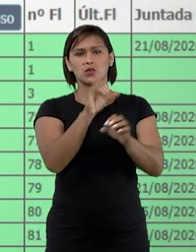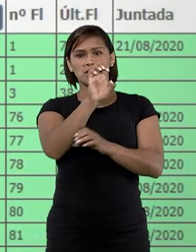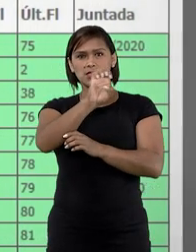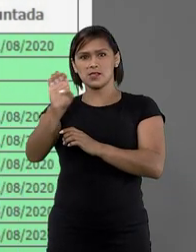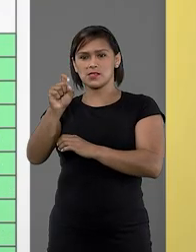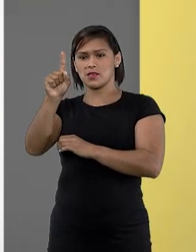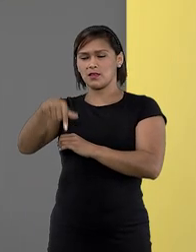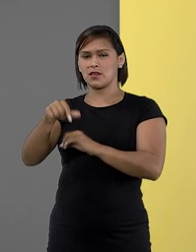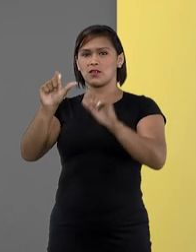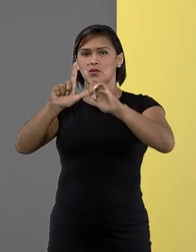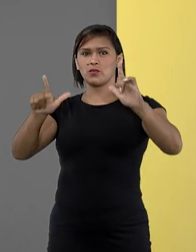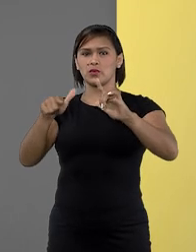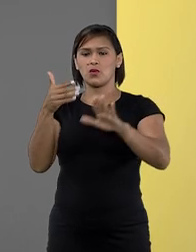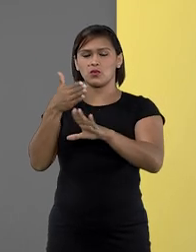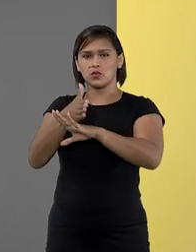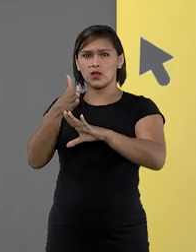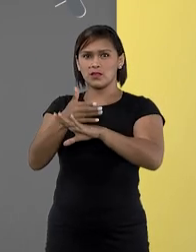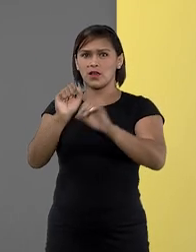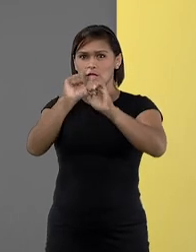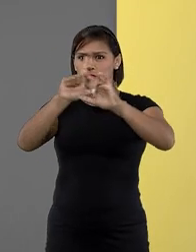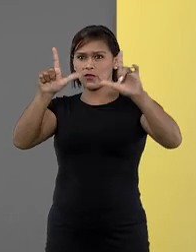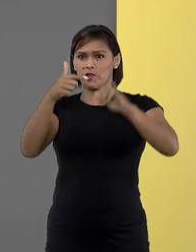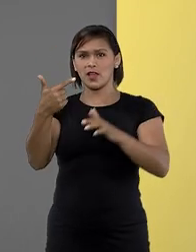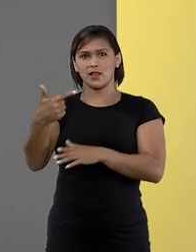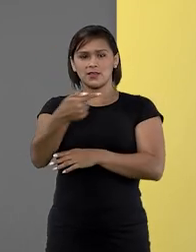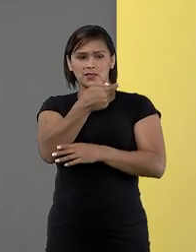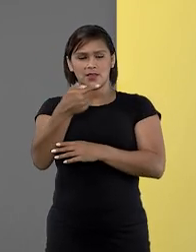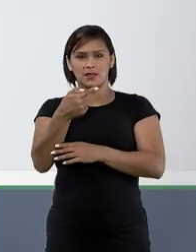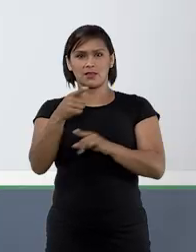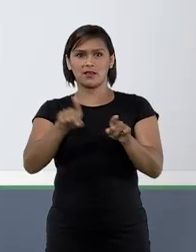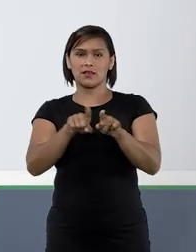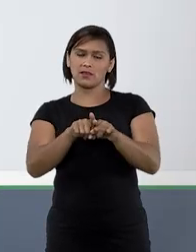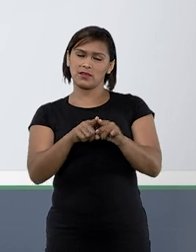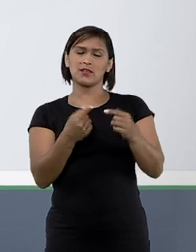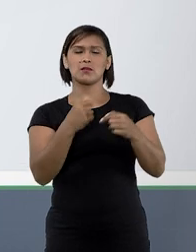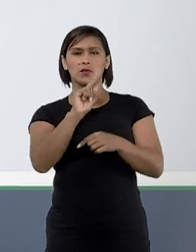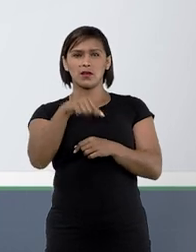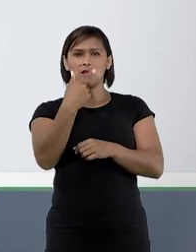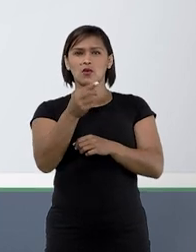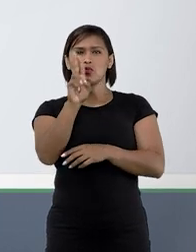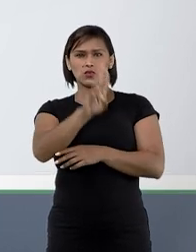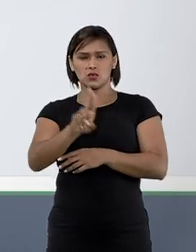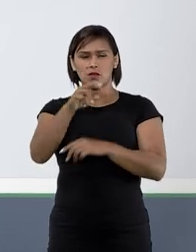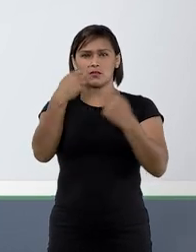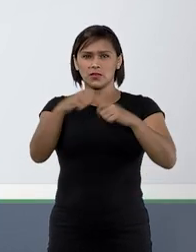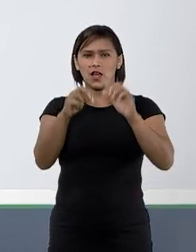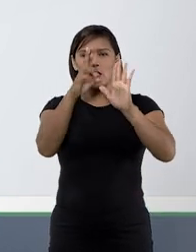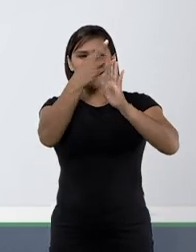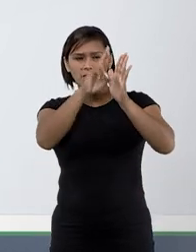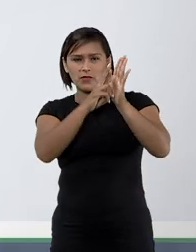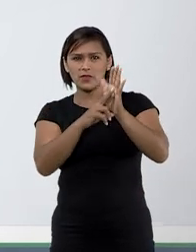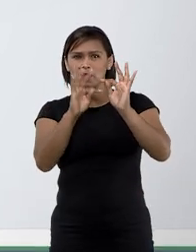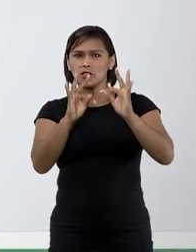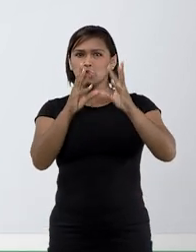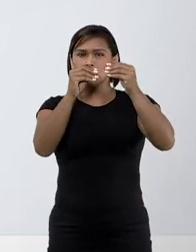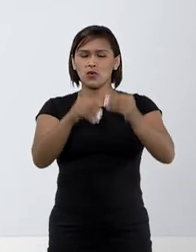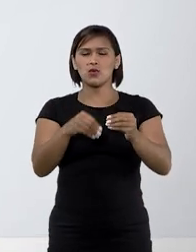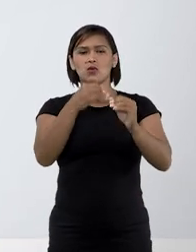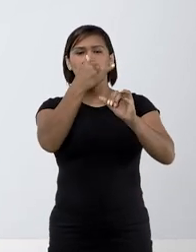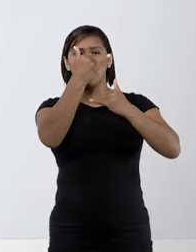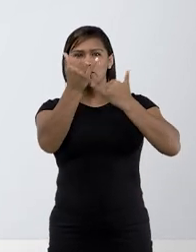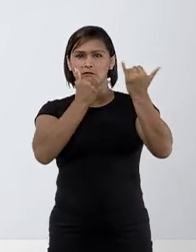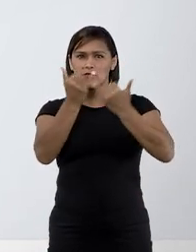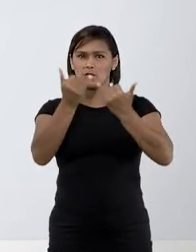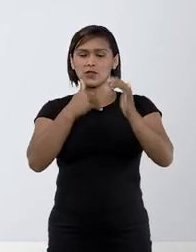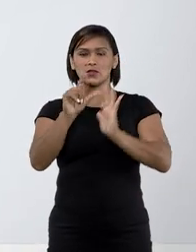esquerdo da tela ou no atalho evidenciado pela seta. Em seguida, o usuário deve verificar os dados apresentados pelo